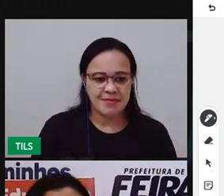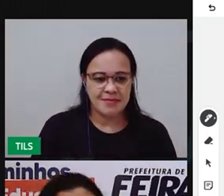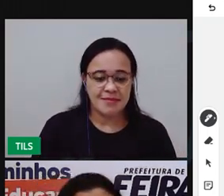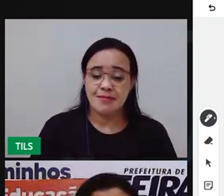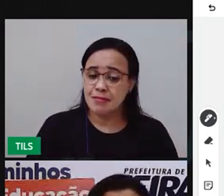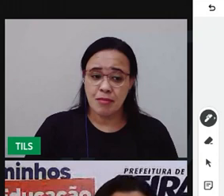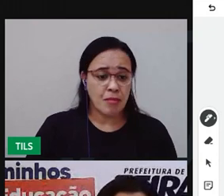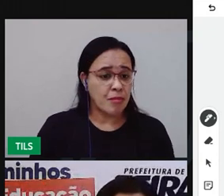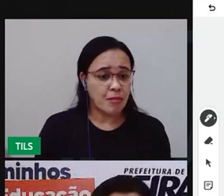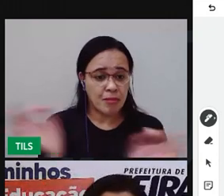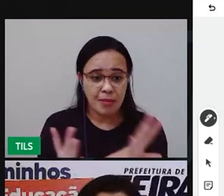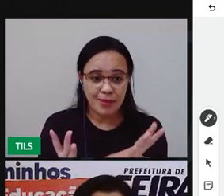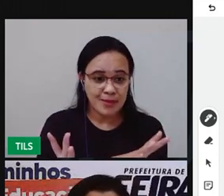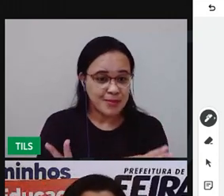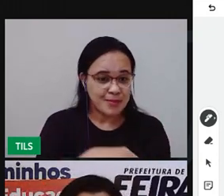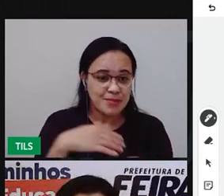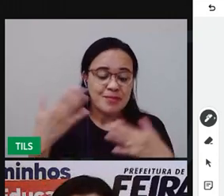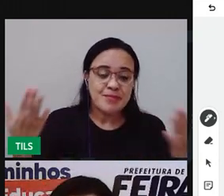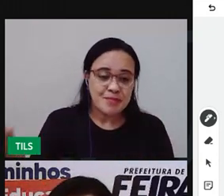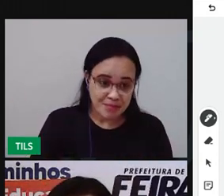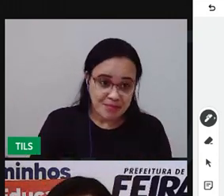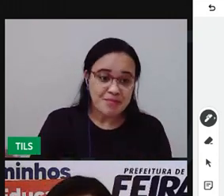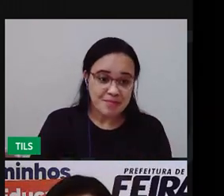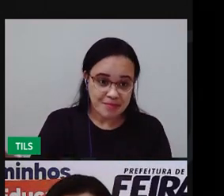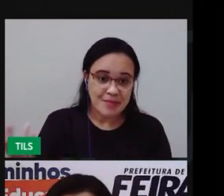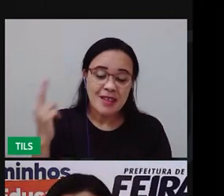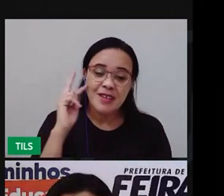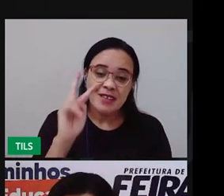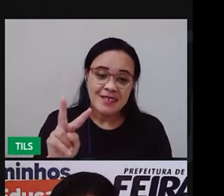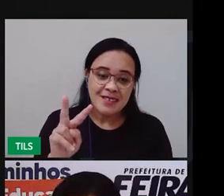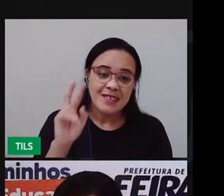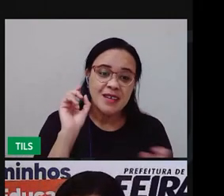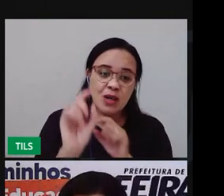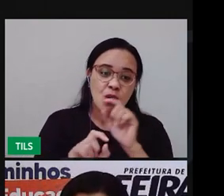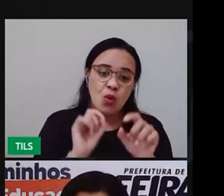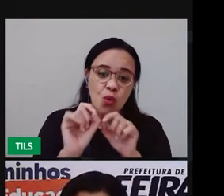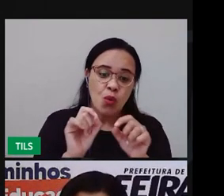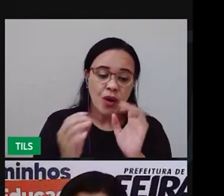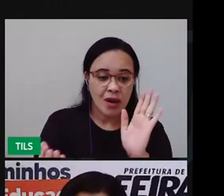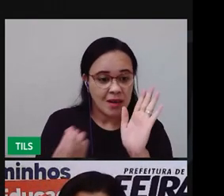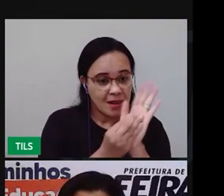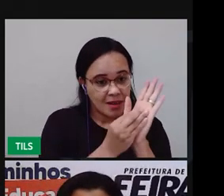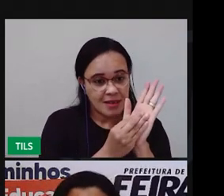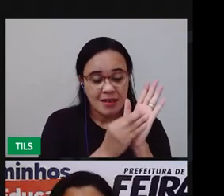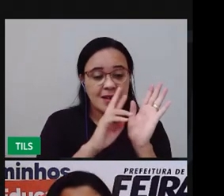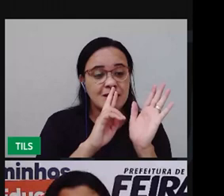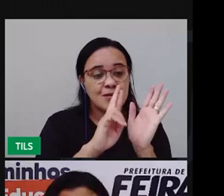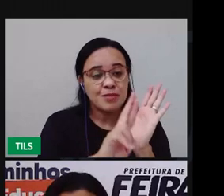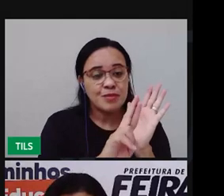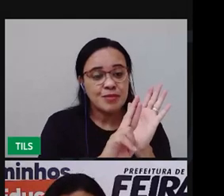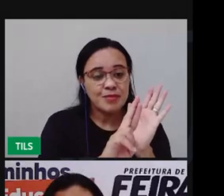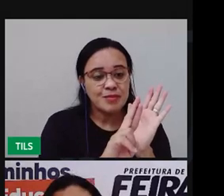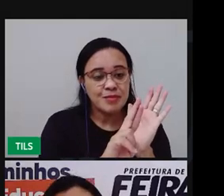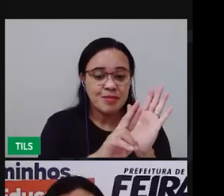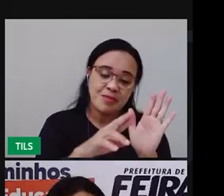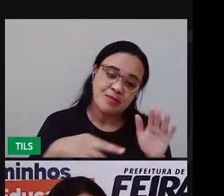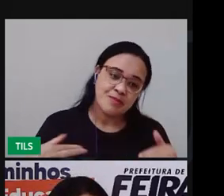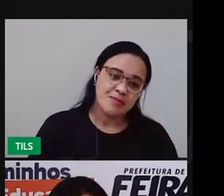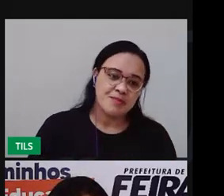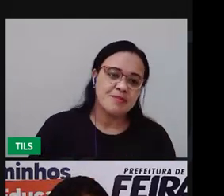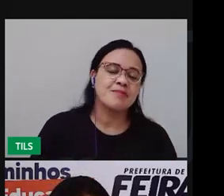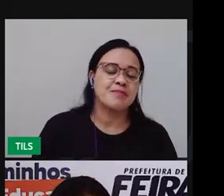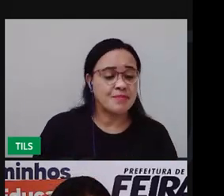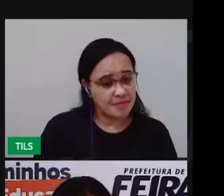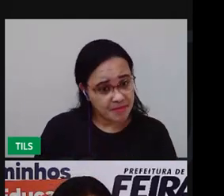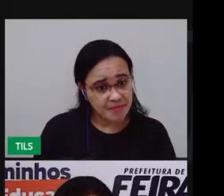Pronto. Então, a gente pode vir aqui, ó. E já colocar o resultado desse